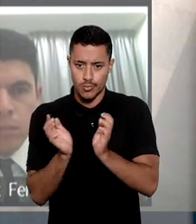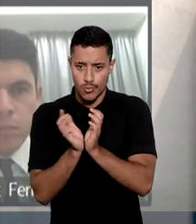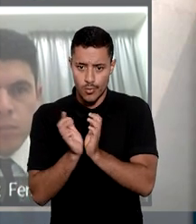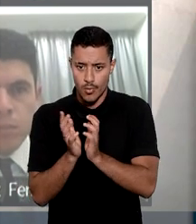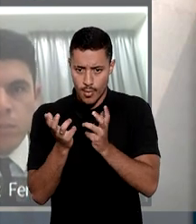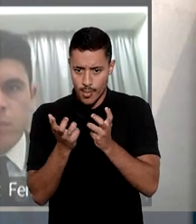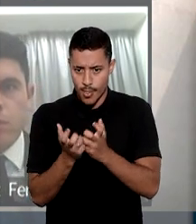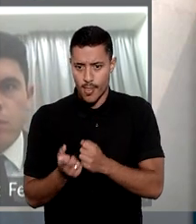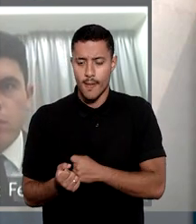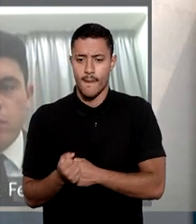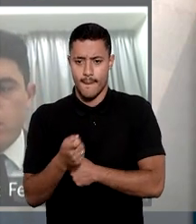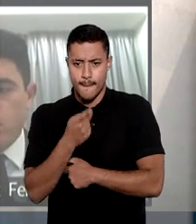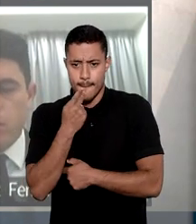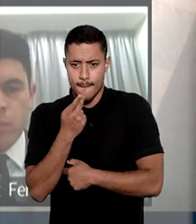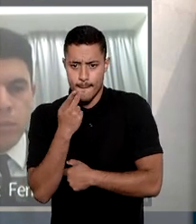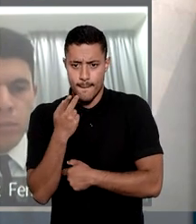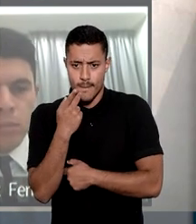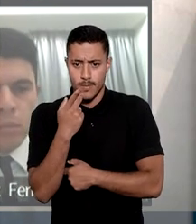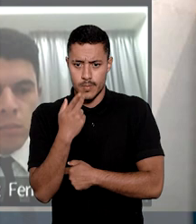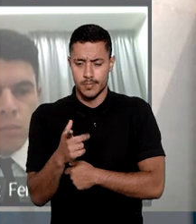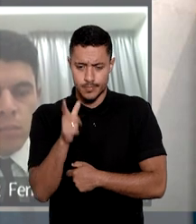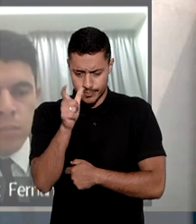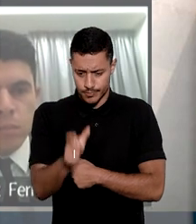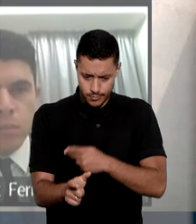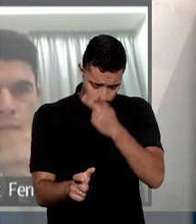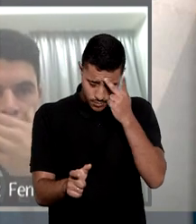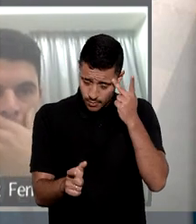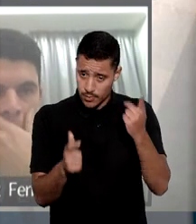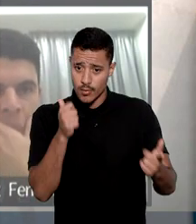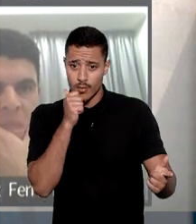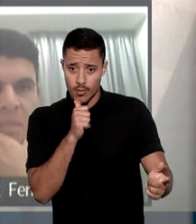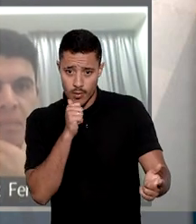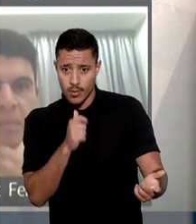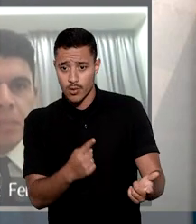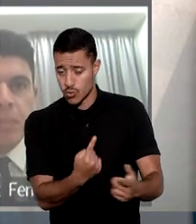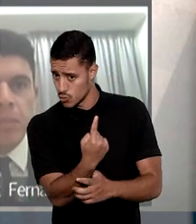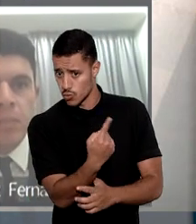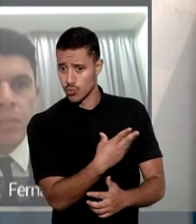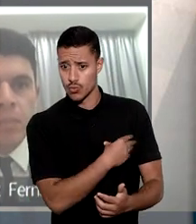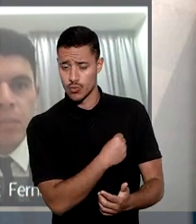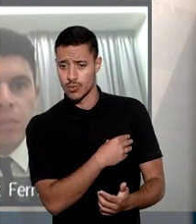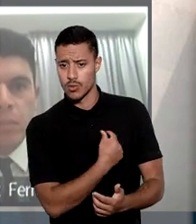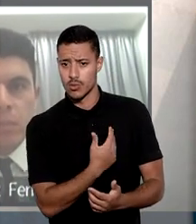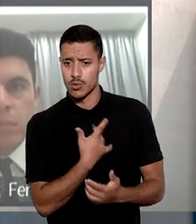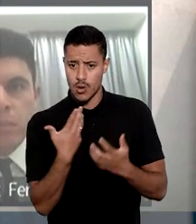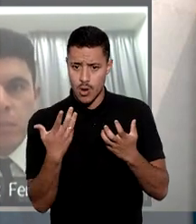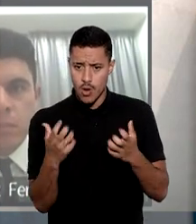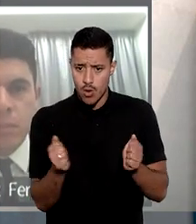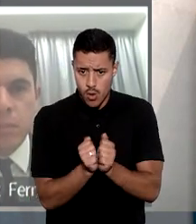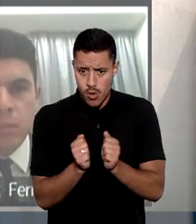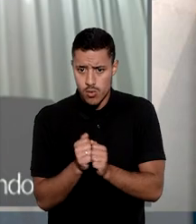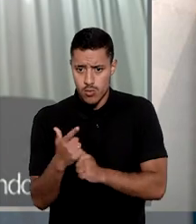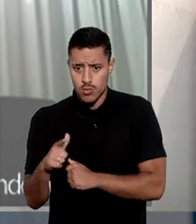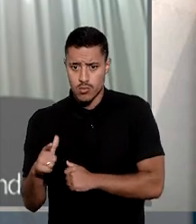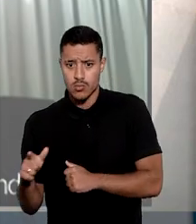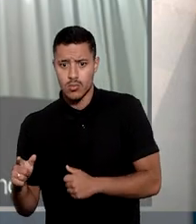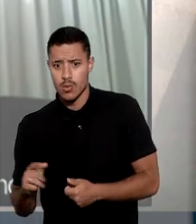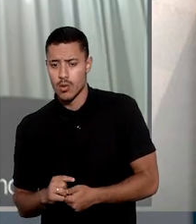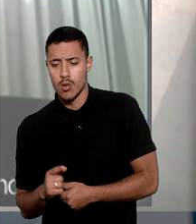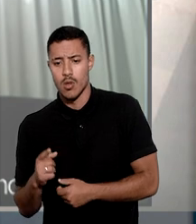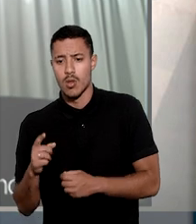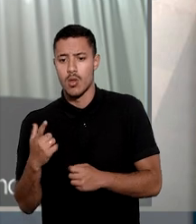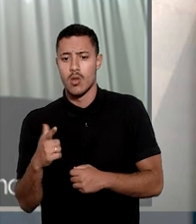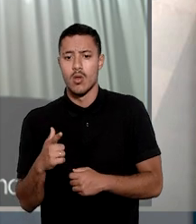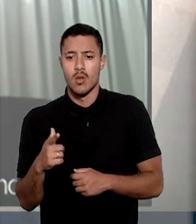considerou que os depoimentos informais do acusado, da mulher e de um dos seus filhos, colhidos logo após os fatos, não